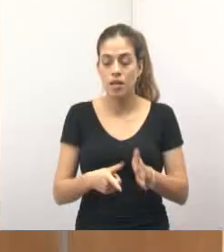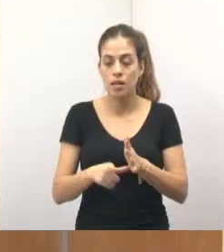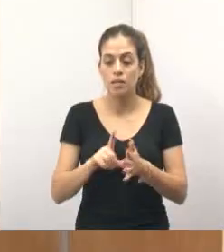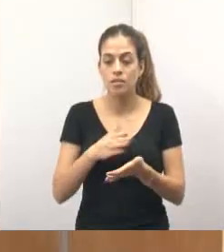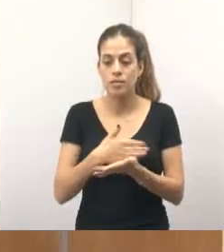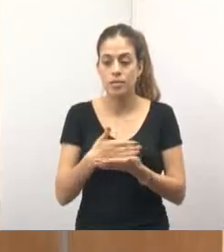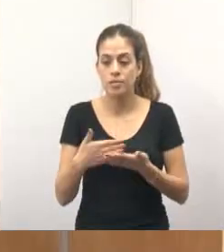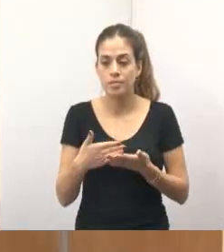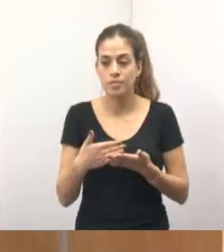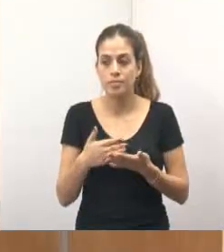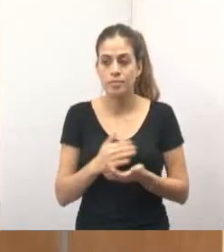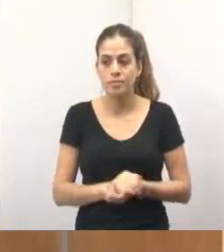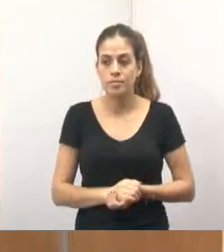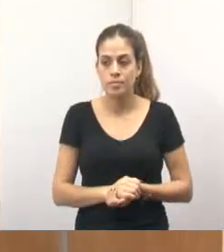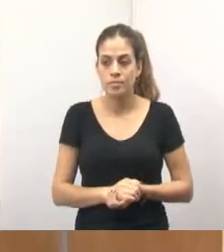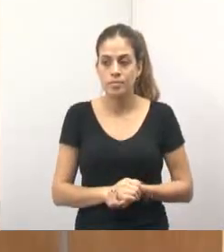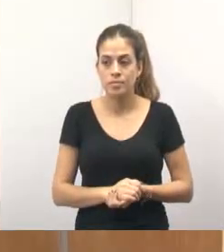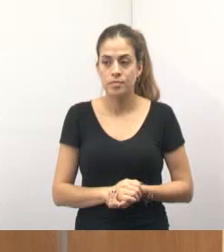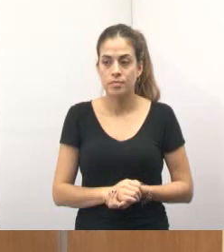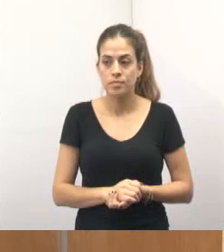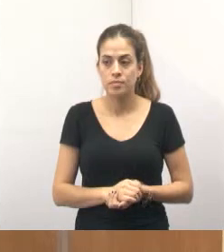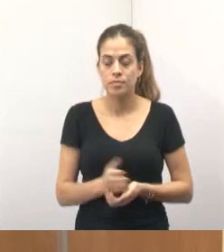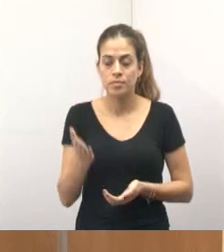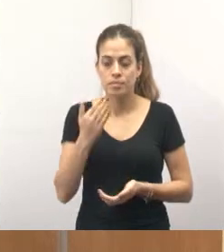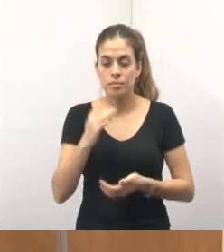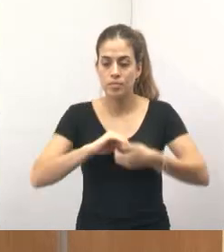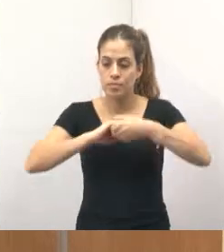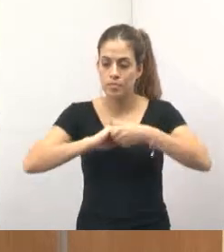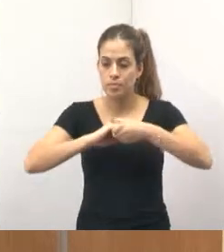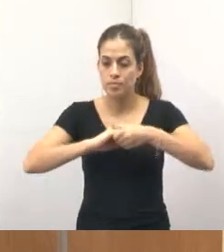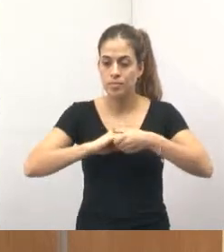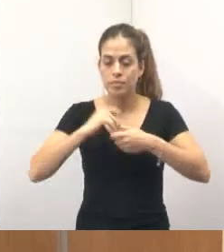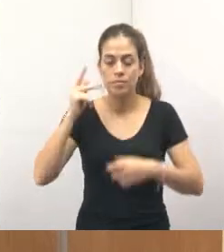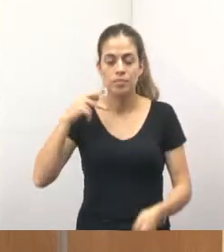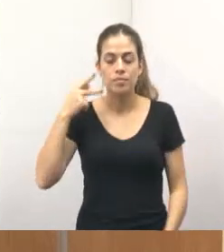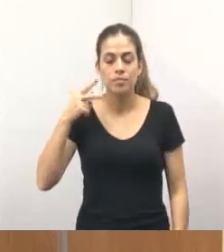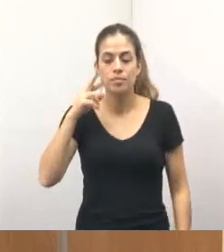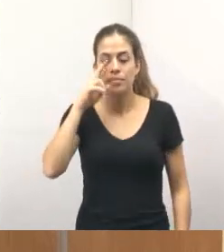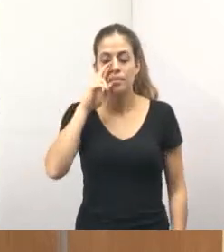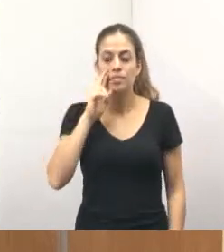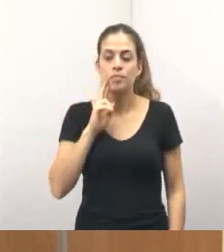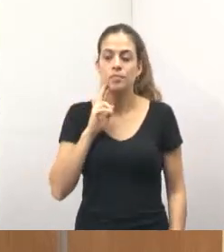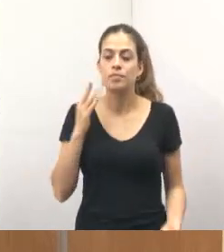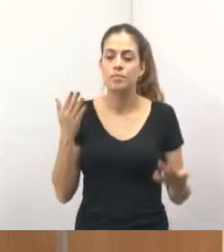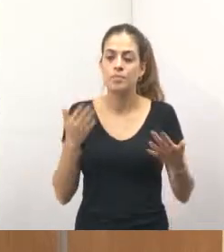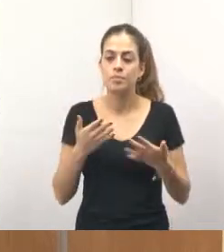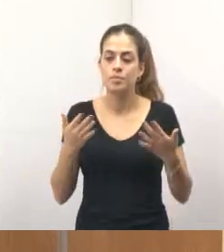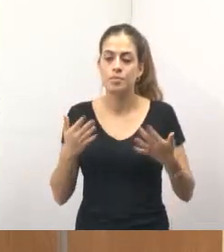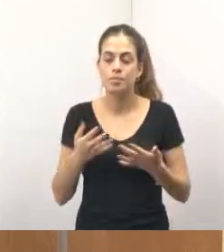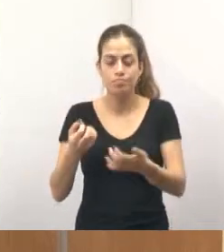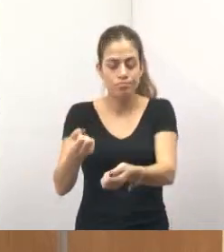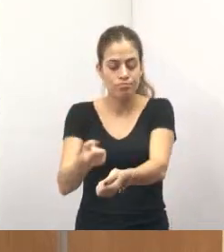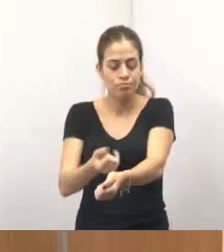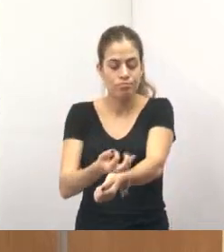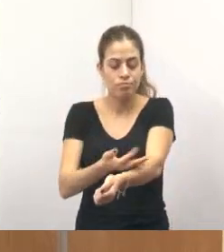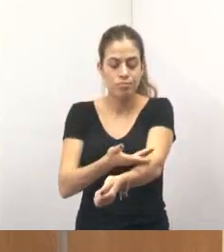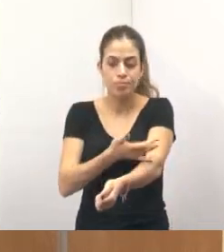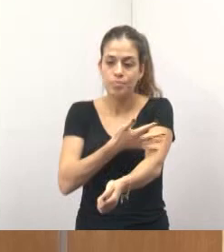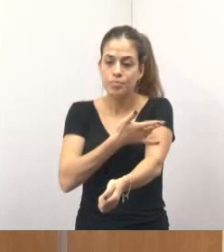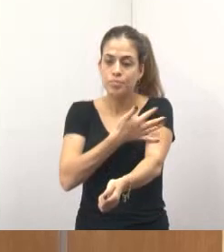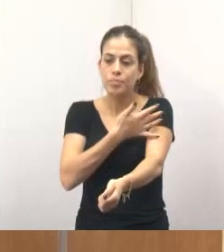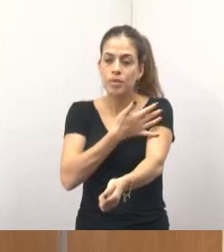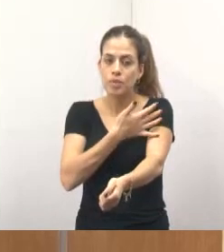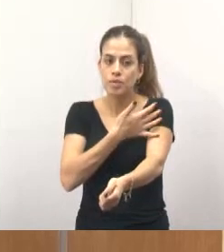slides, eu queria cumprimentar o vereador Rogério Timóteo, porque hoje realmente foi emocionante a